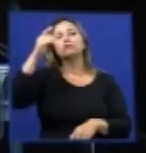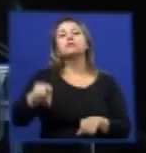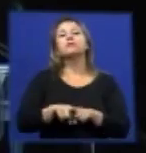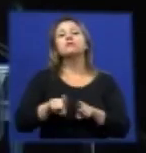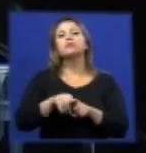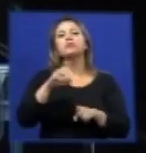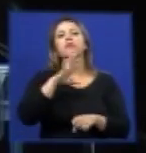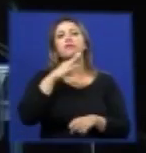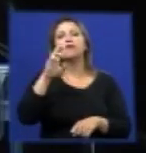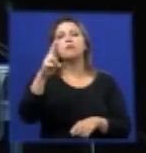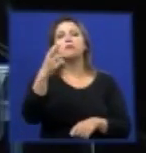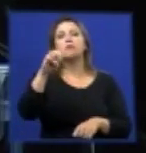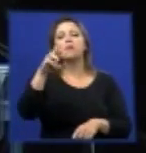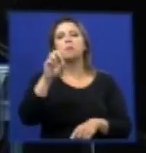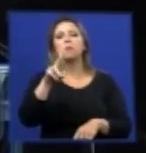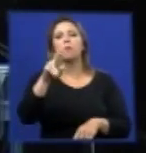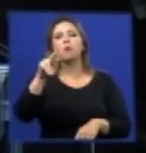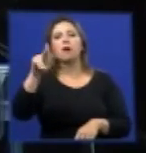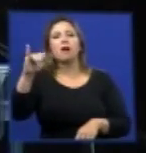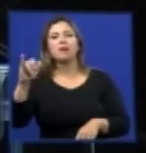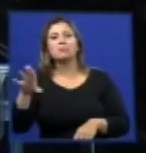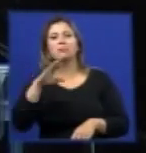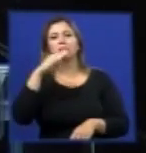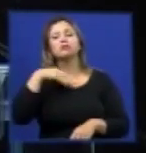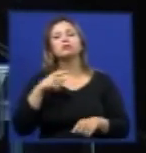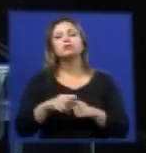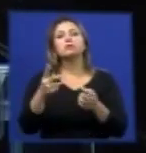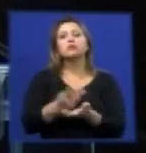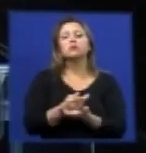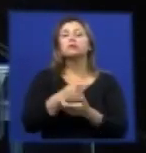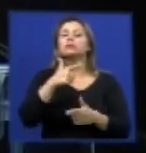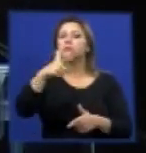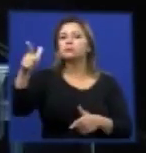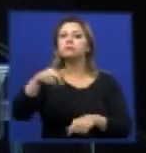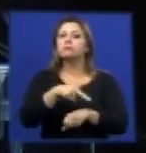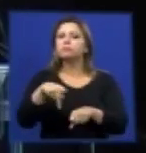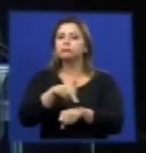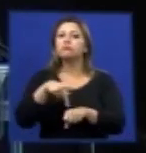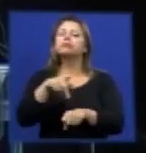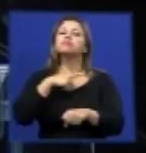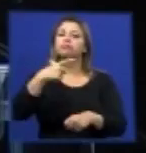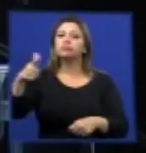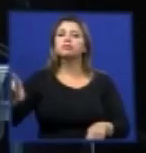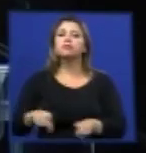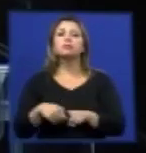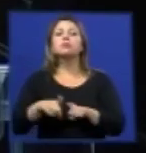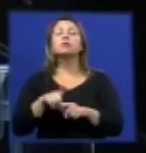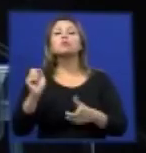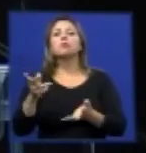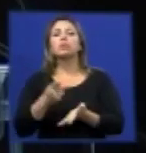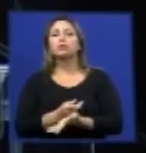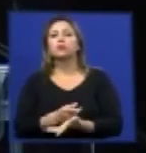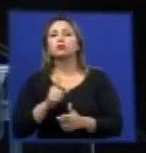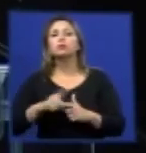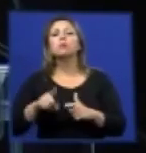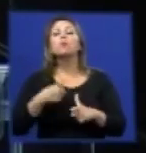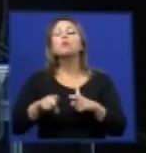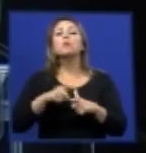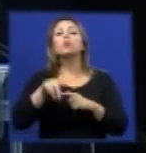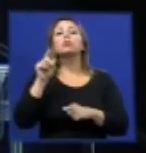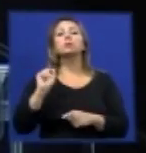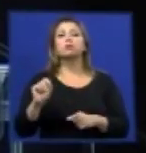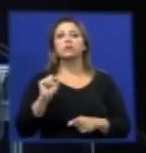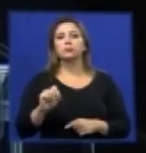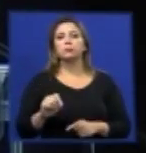e ela acontece em 100 países de forma endêmica. isso principalmente devido à distribuição do seu principal vetor